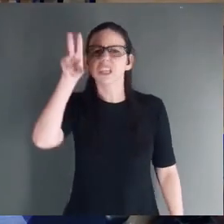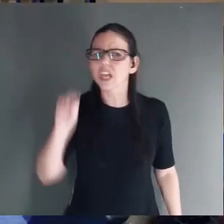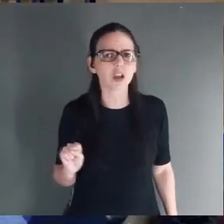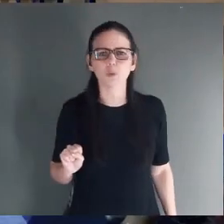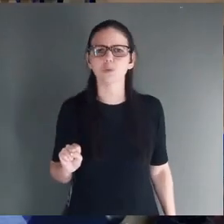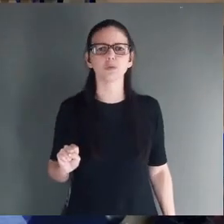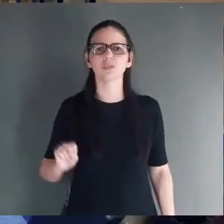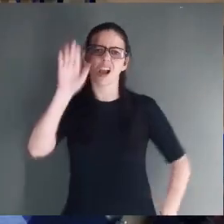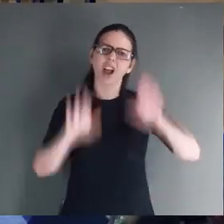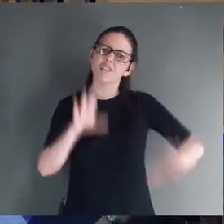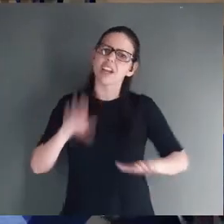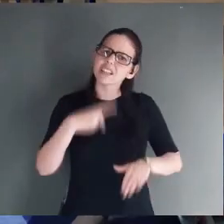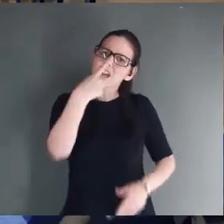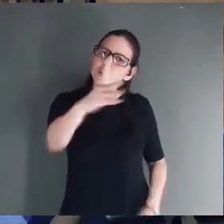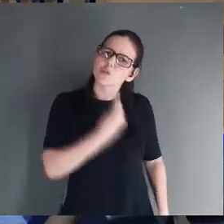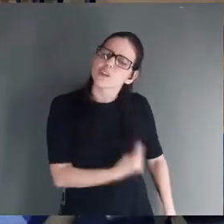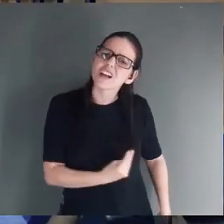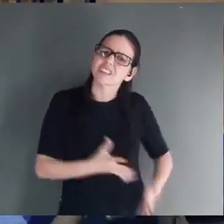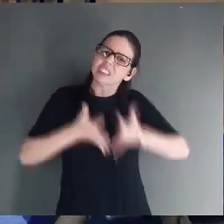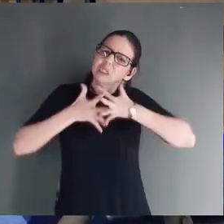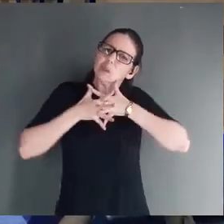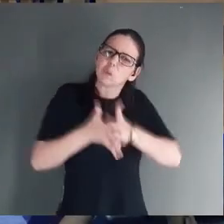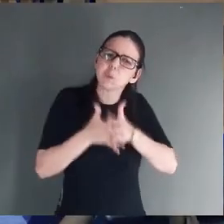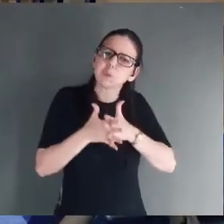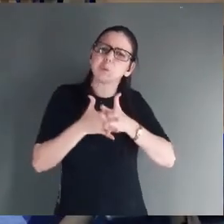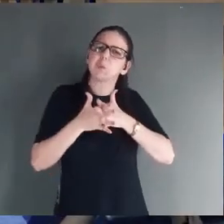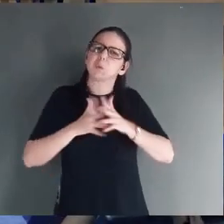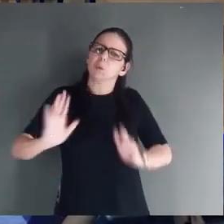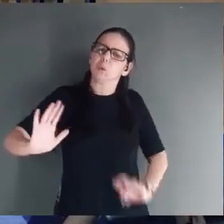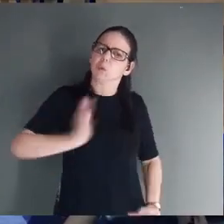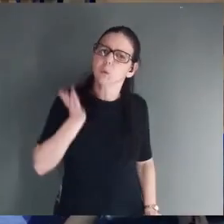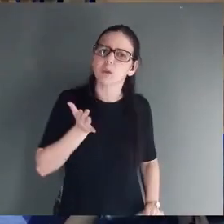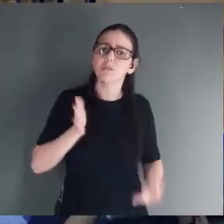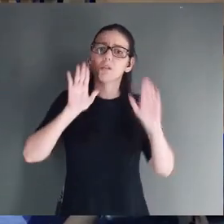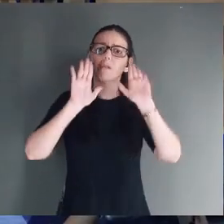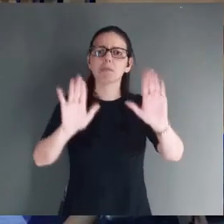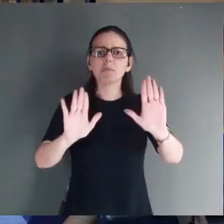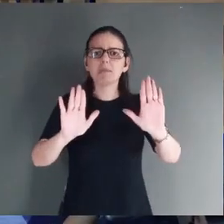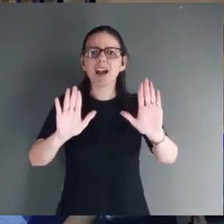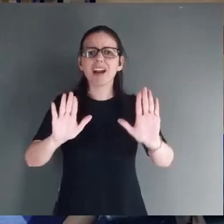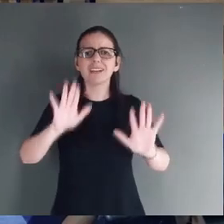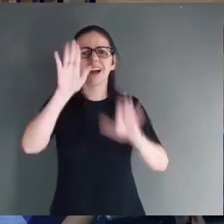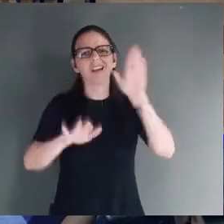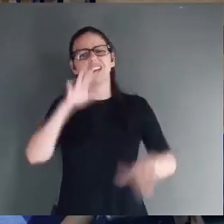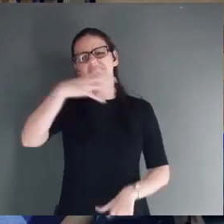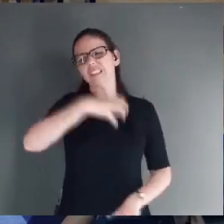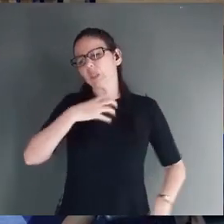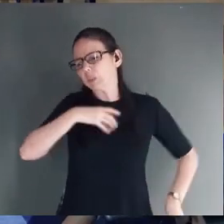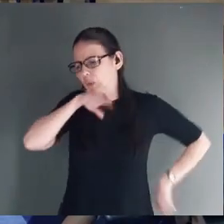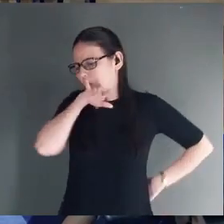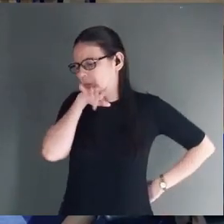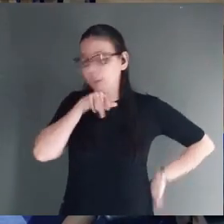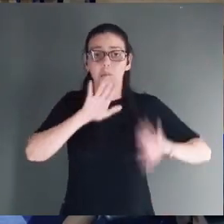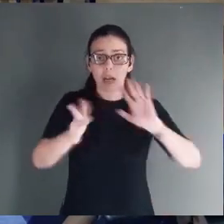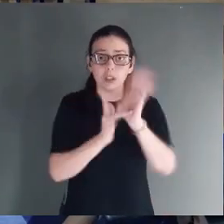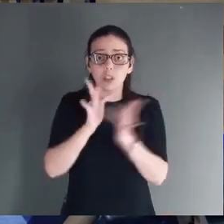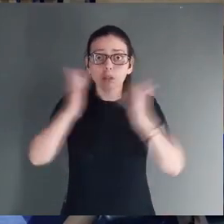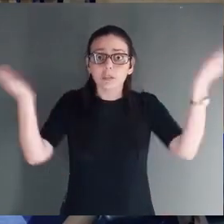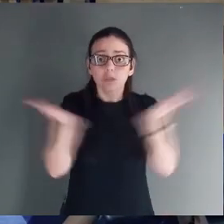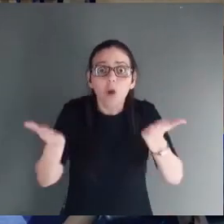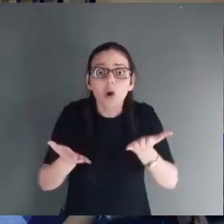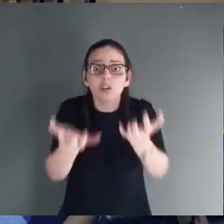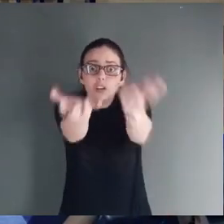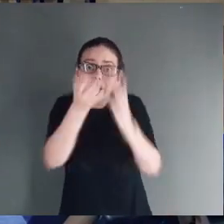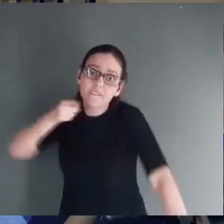Talvez você esteja vivendo uma vida conturbada. Complicada. E existe um cheiro não tão agradável. Mas Jesus está nascendo hoje.